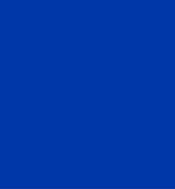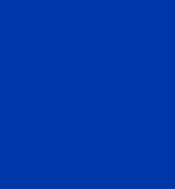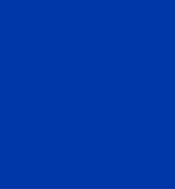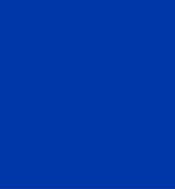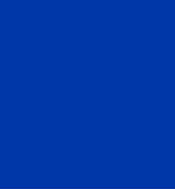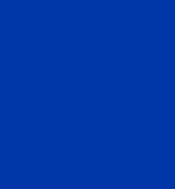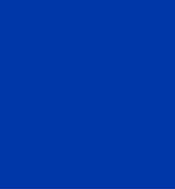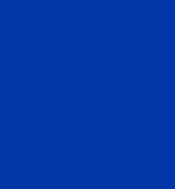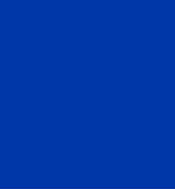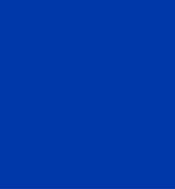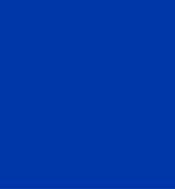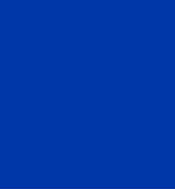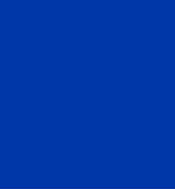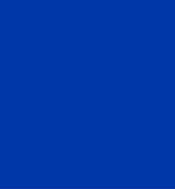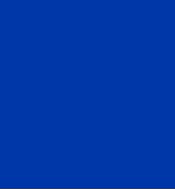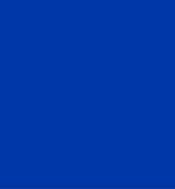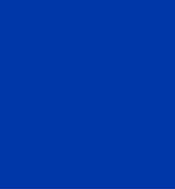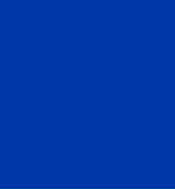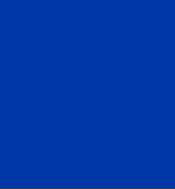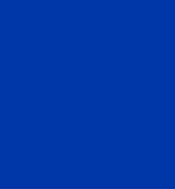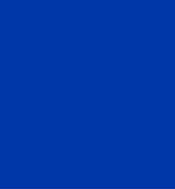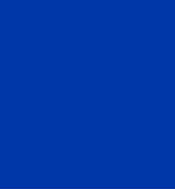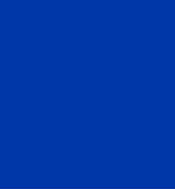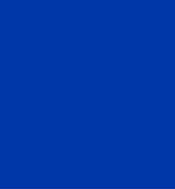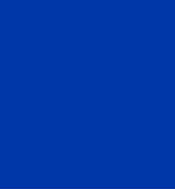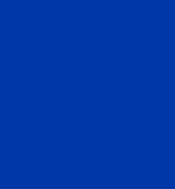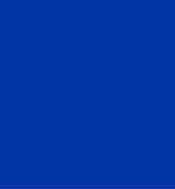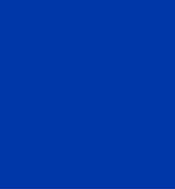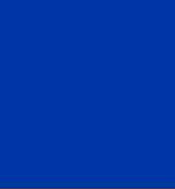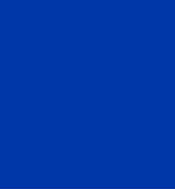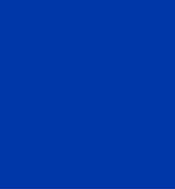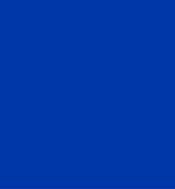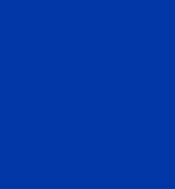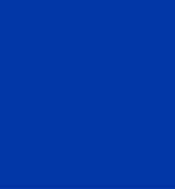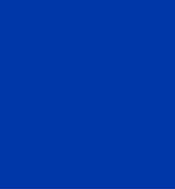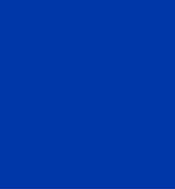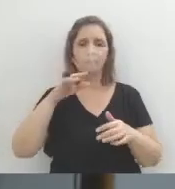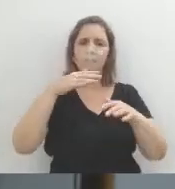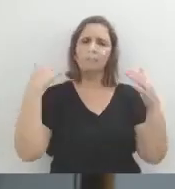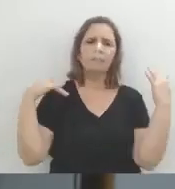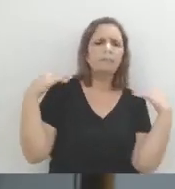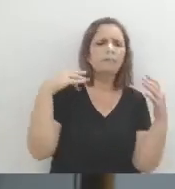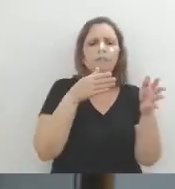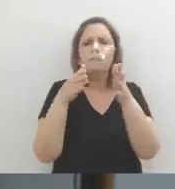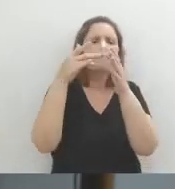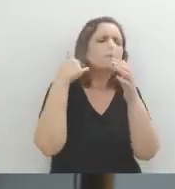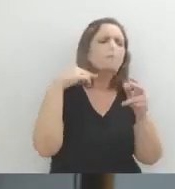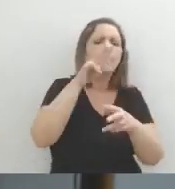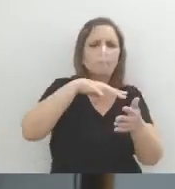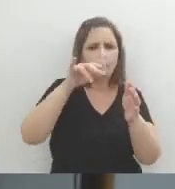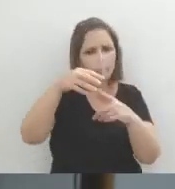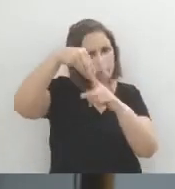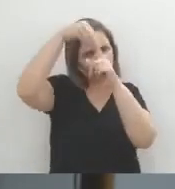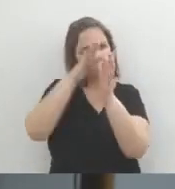Clarice Lispector, João Cabreto, Nelson Rodrigues, vamos fazer um passeio pelas principais obras desses autores, tá